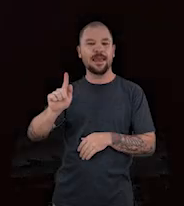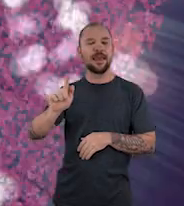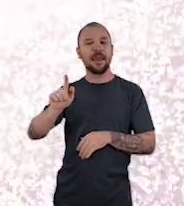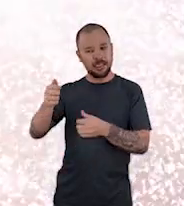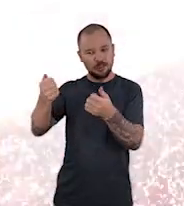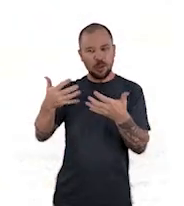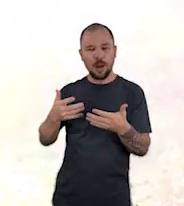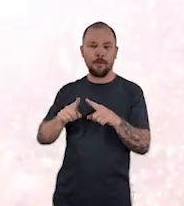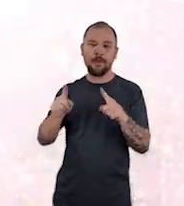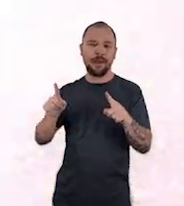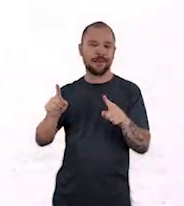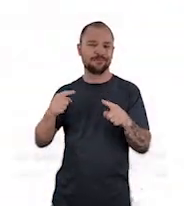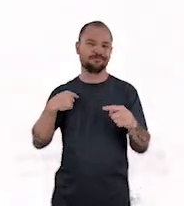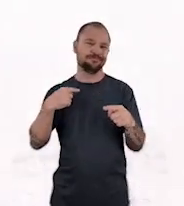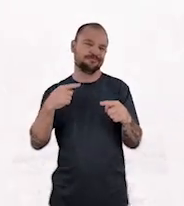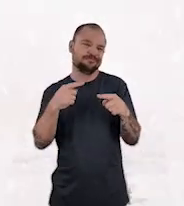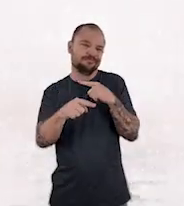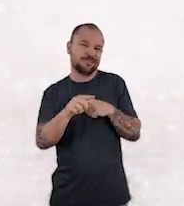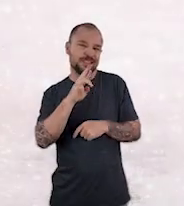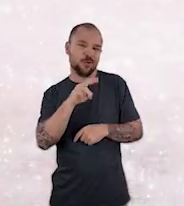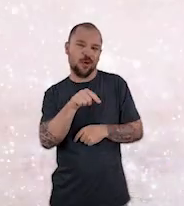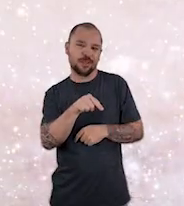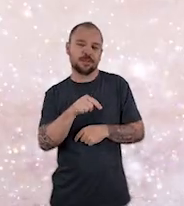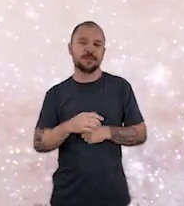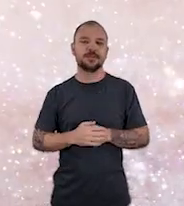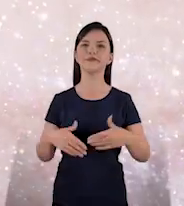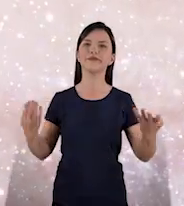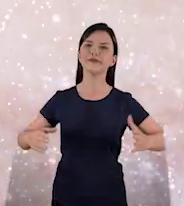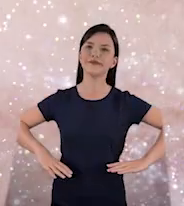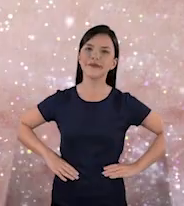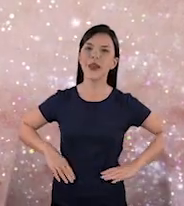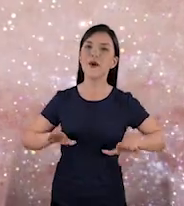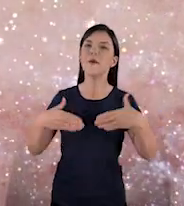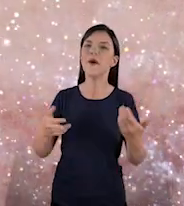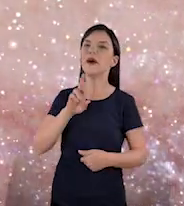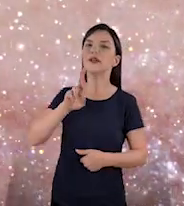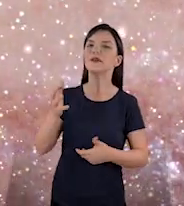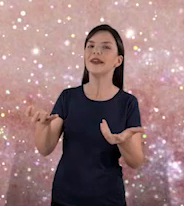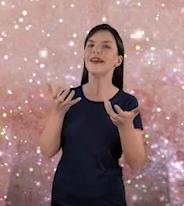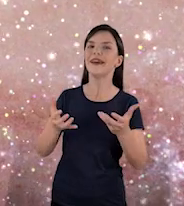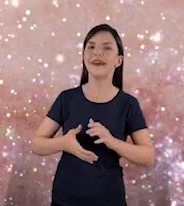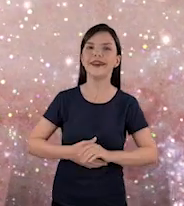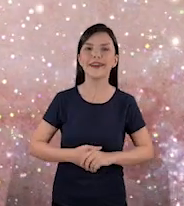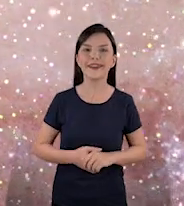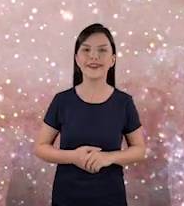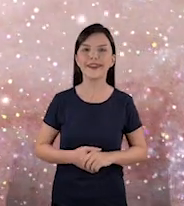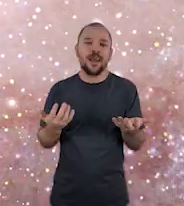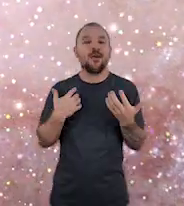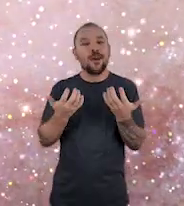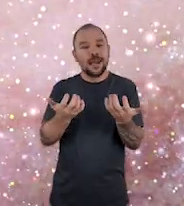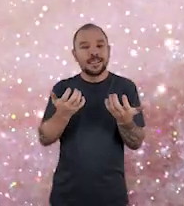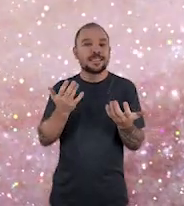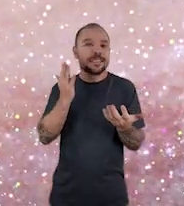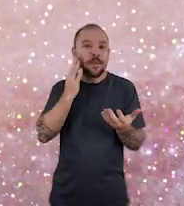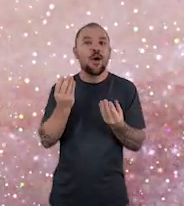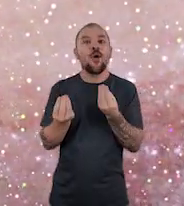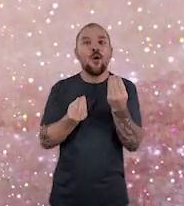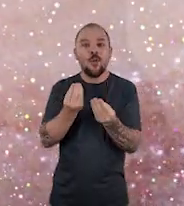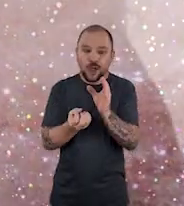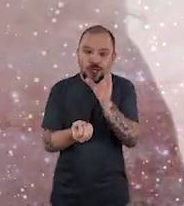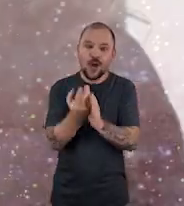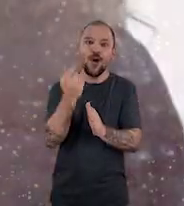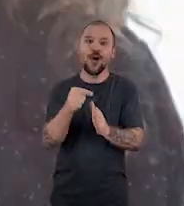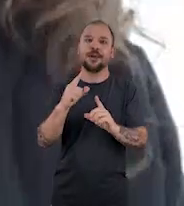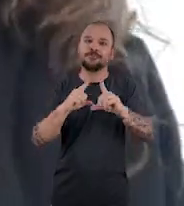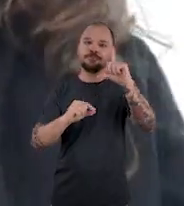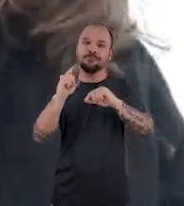eu mas nunca tenho a resposta que eu queria. Qual a resposta que queria? A solução